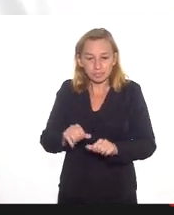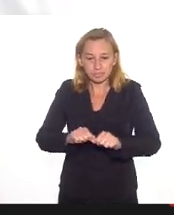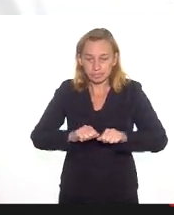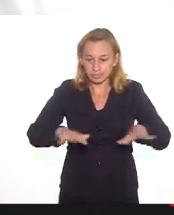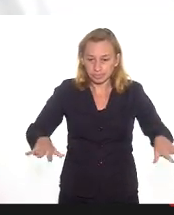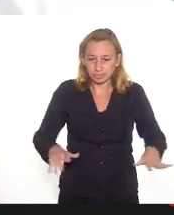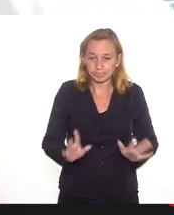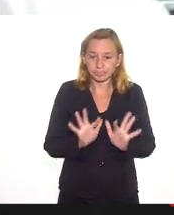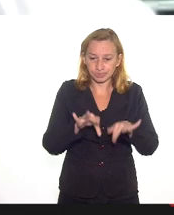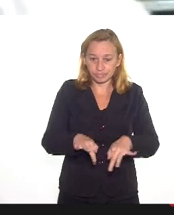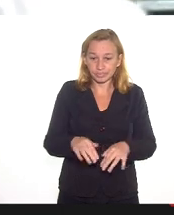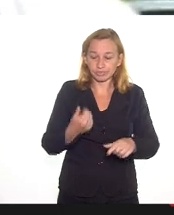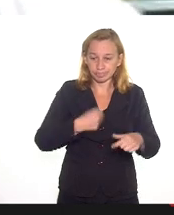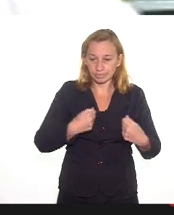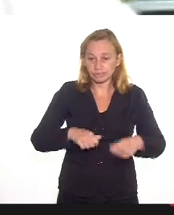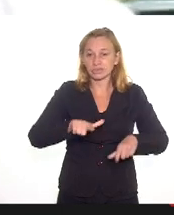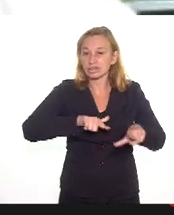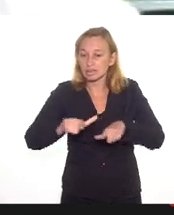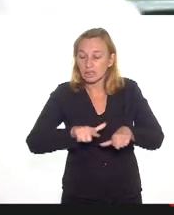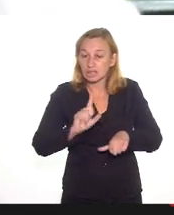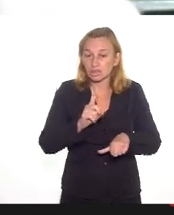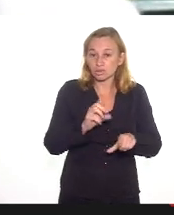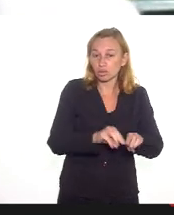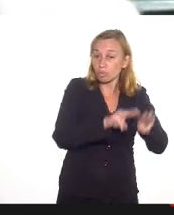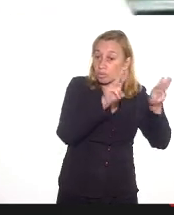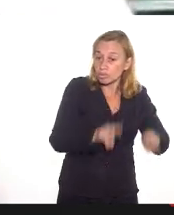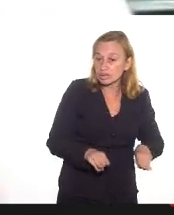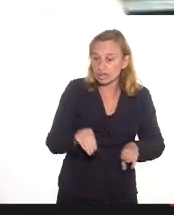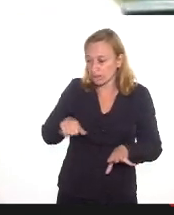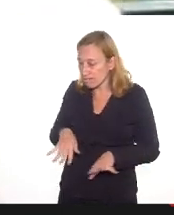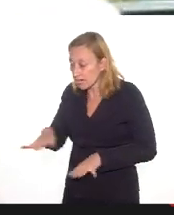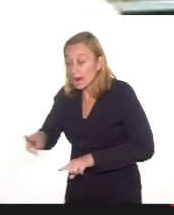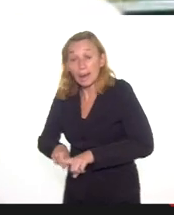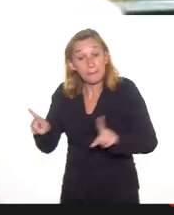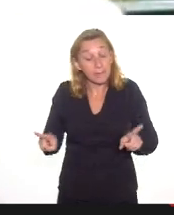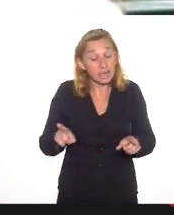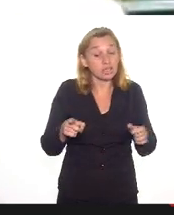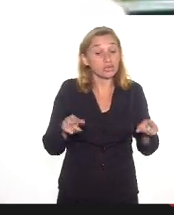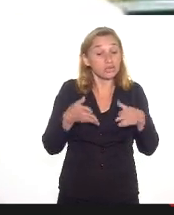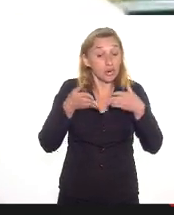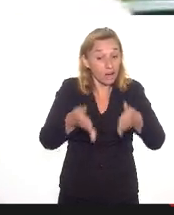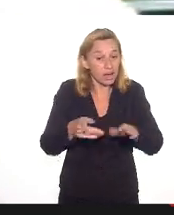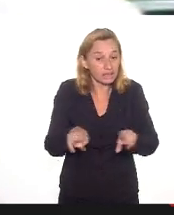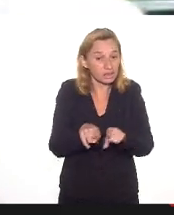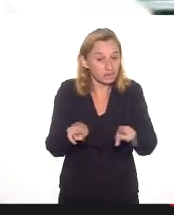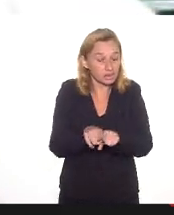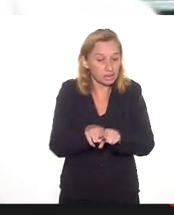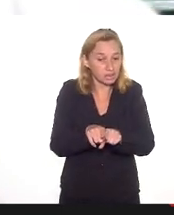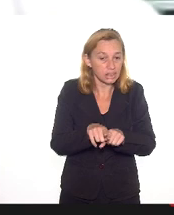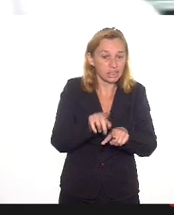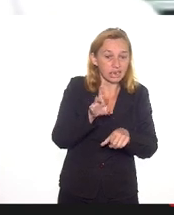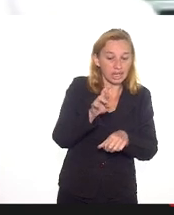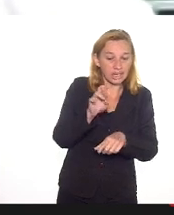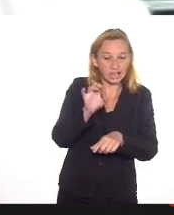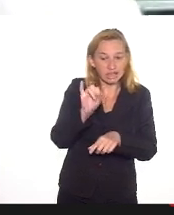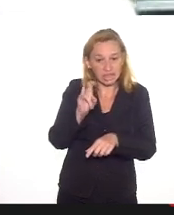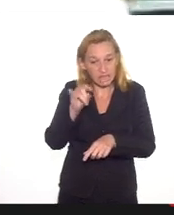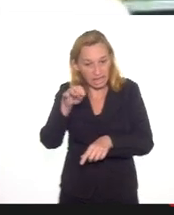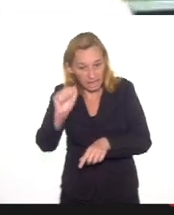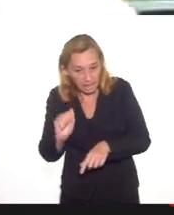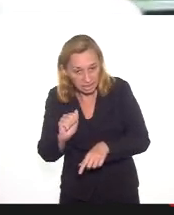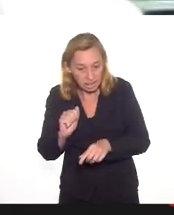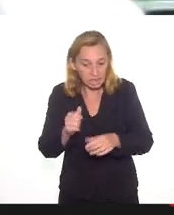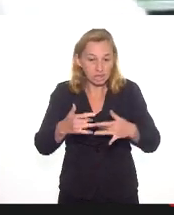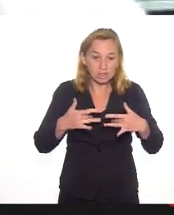é que nós precisamos trabalhar isso não só para os museus comunitários, mas a gente precisa focar na questão da resiliência, da